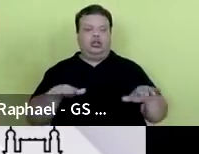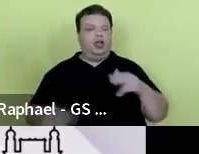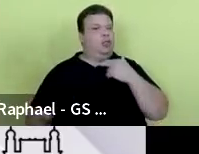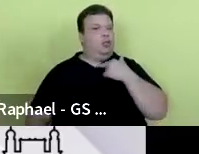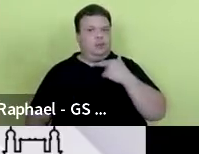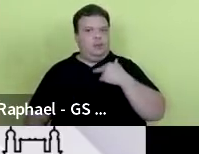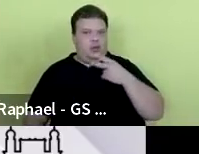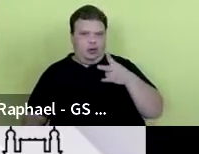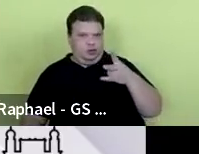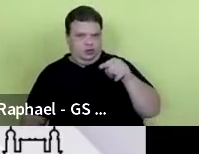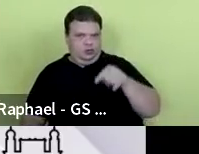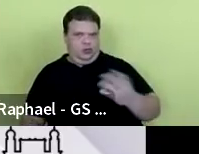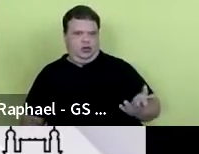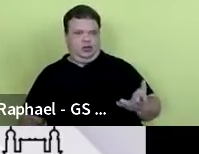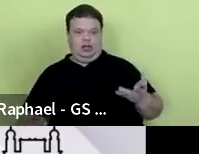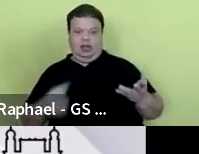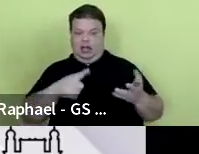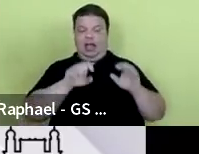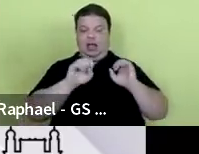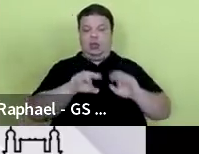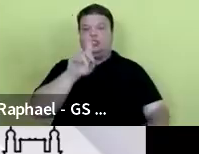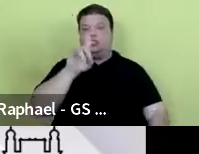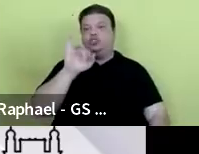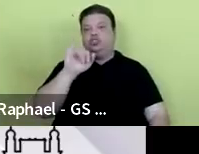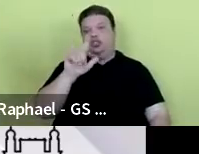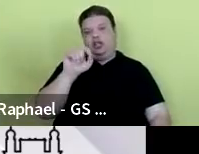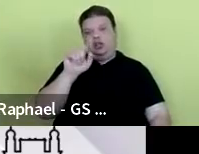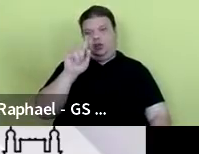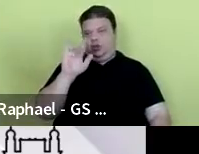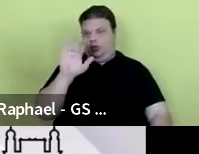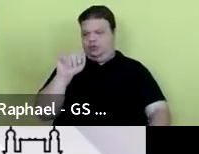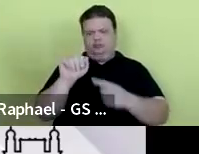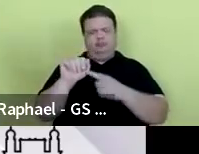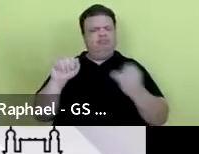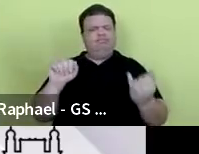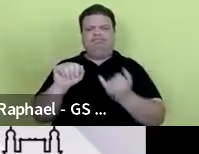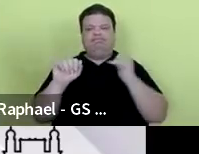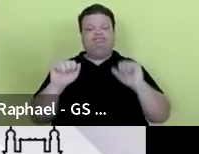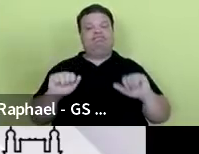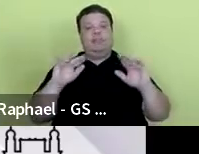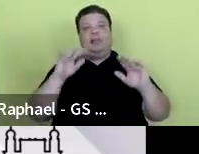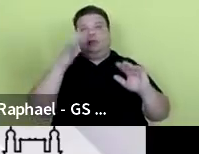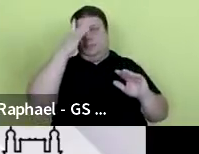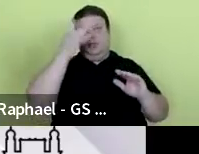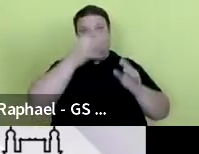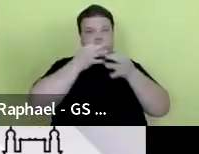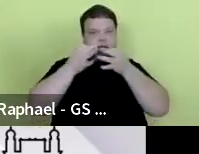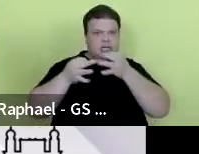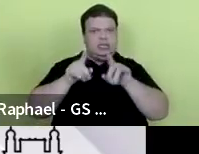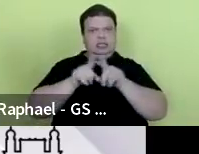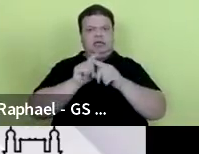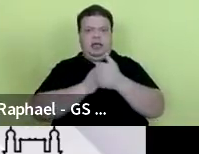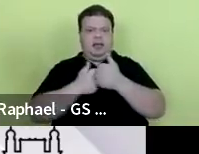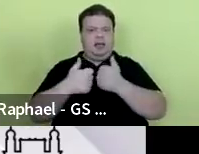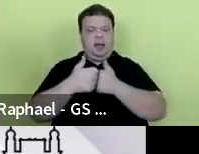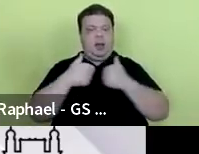continuar, a educação dialógica é fundamental para que o cidadão críticos, proativos,